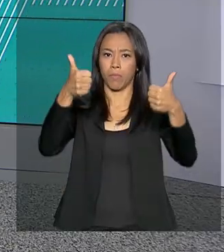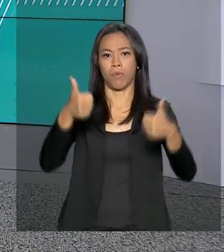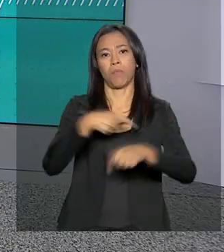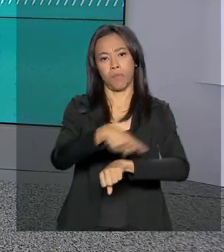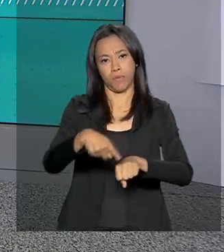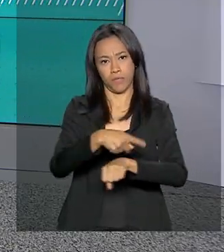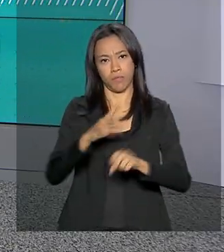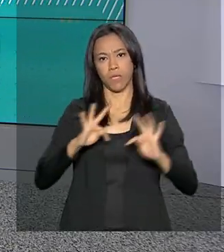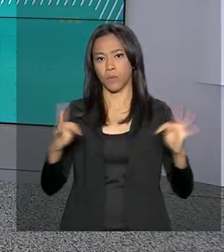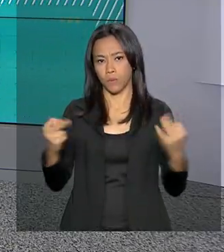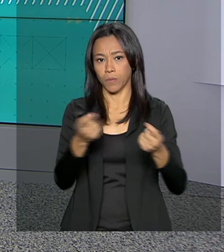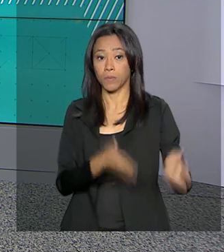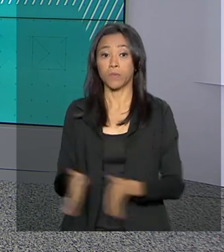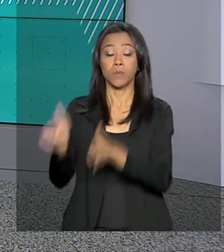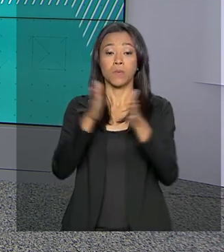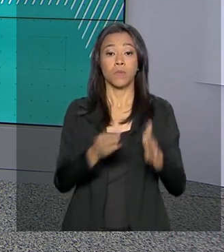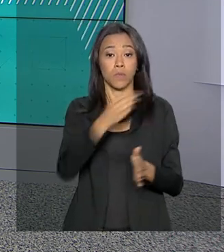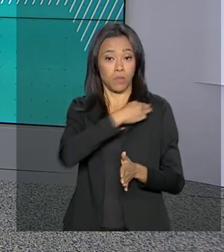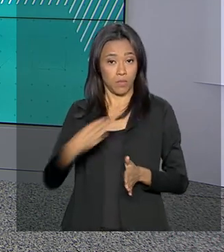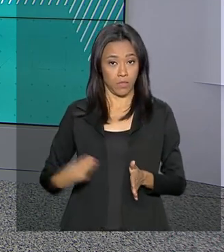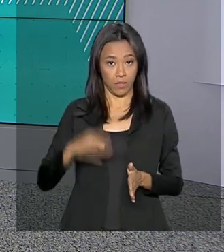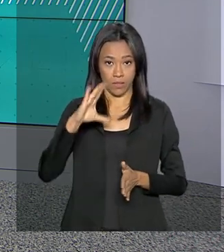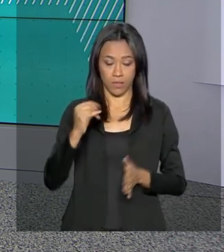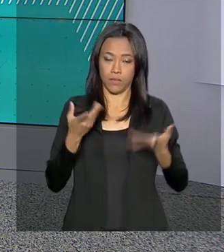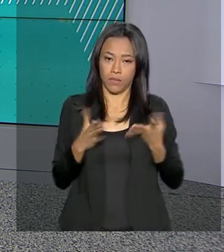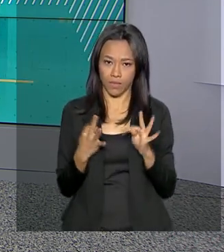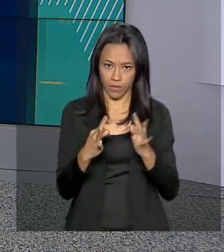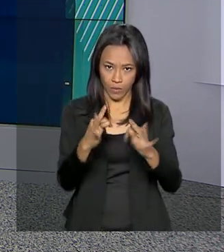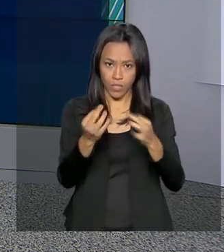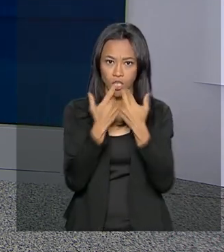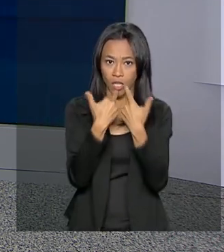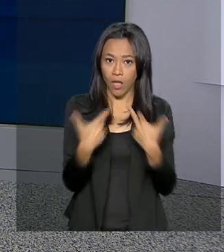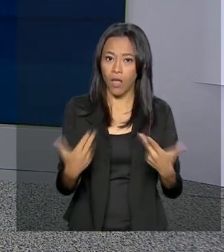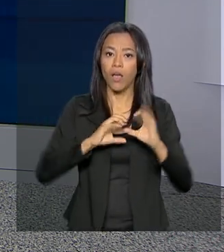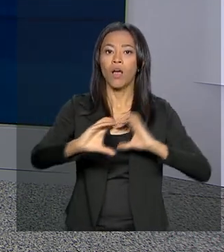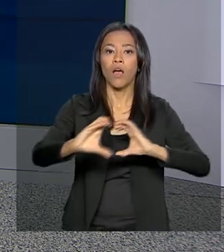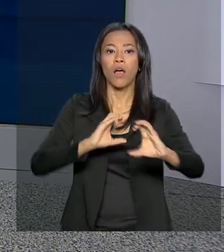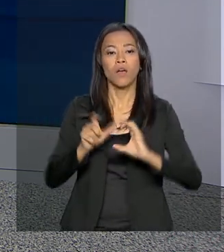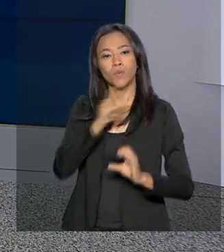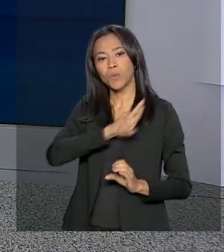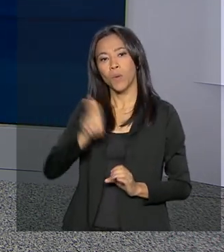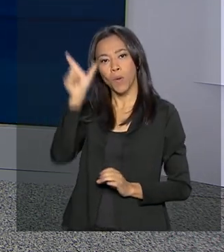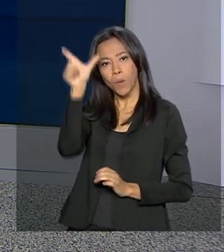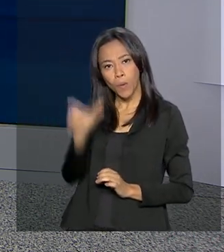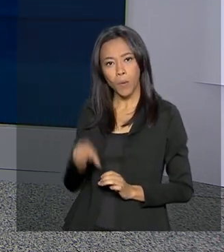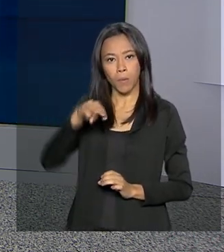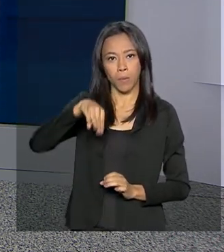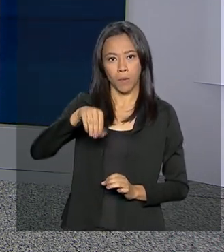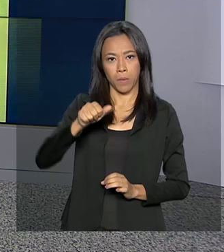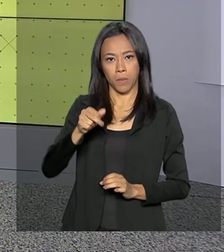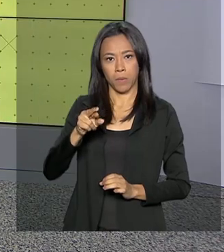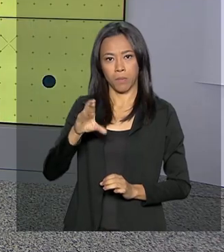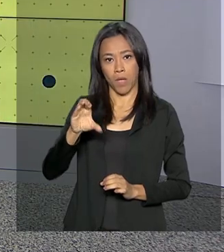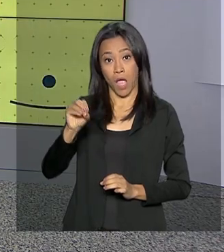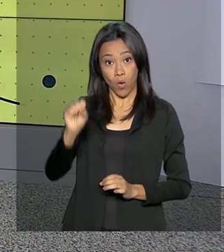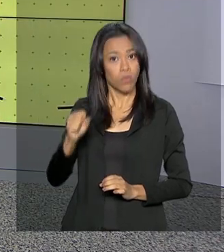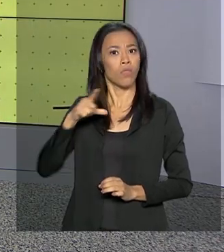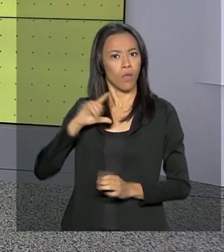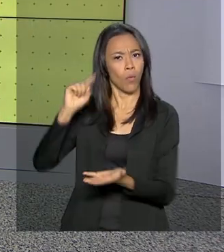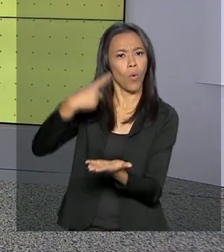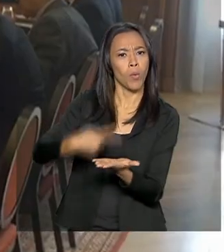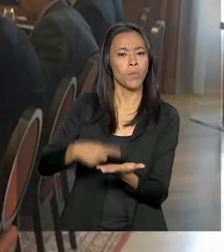O ministro da Ciência, Tecnologia, Inovações e Comunicações, Marcos Pontes, cumpre a agenda oficial em Paris.